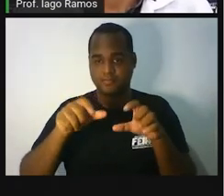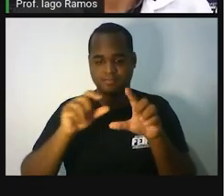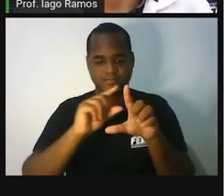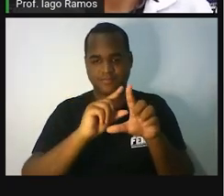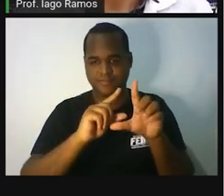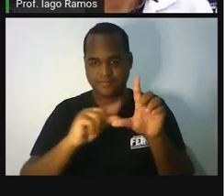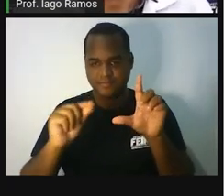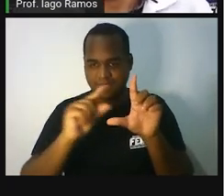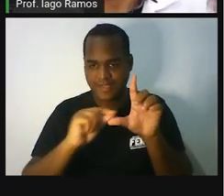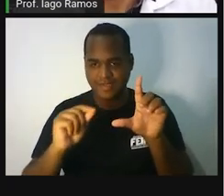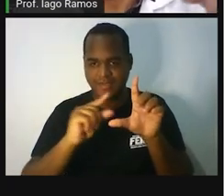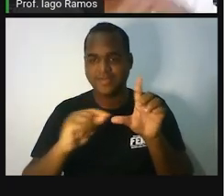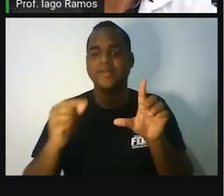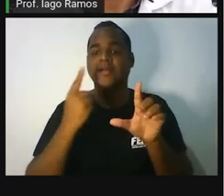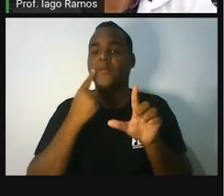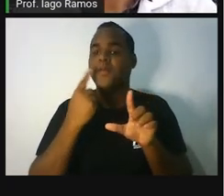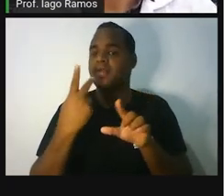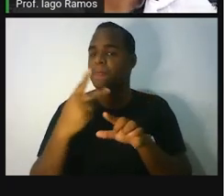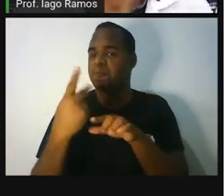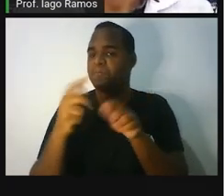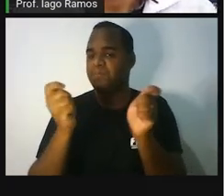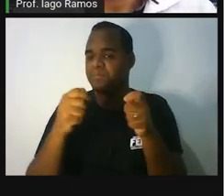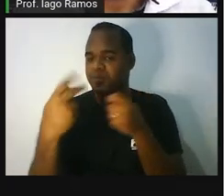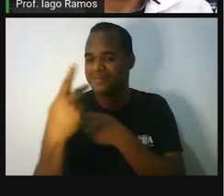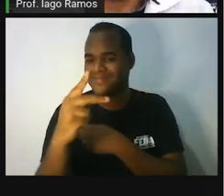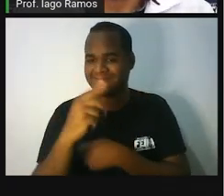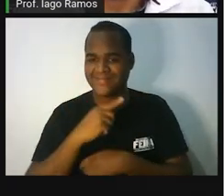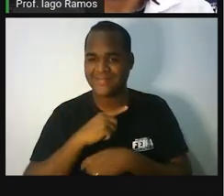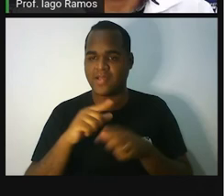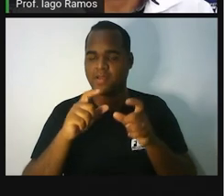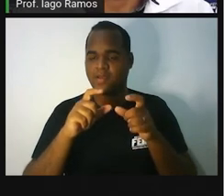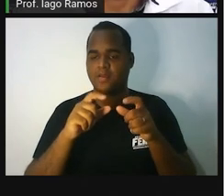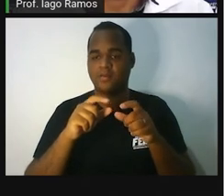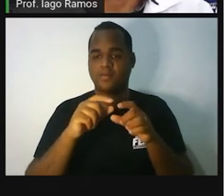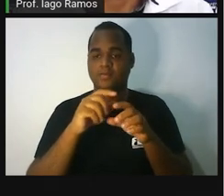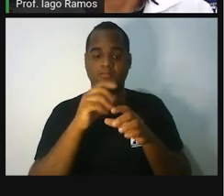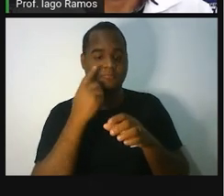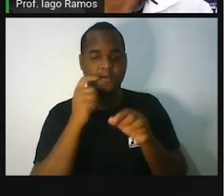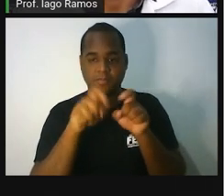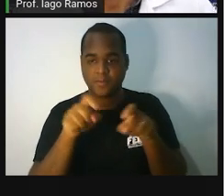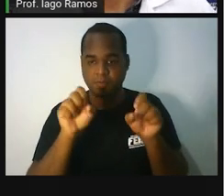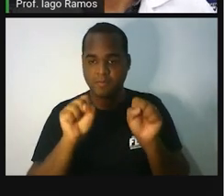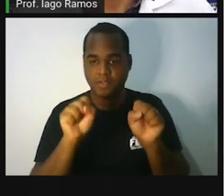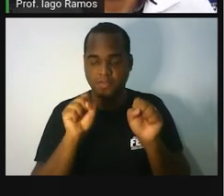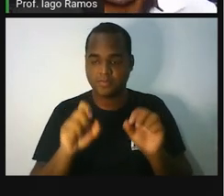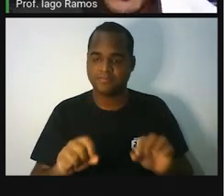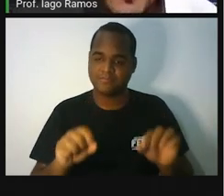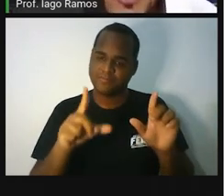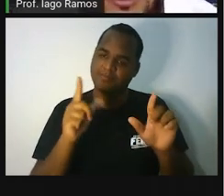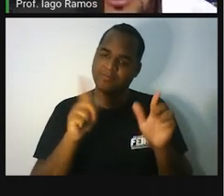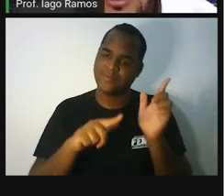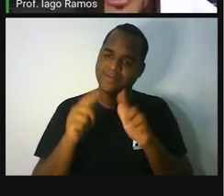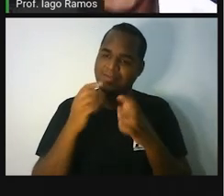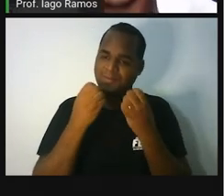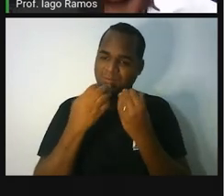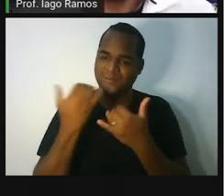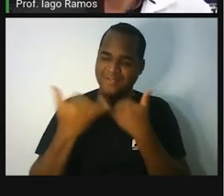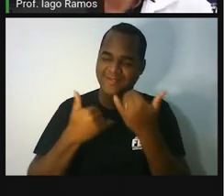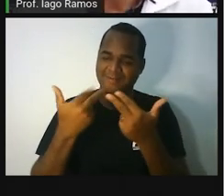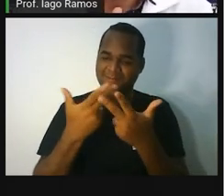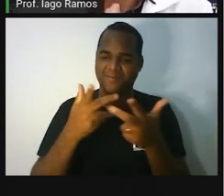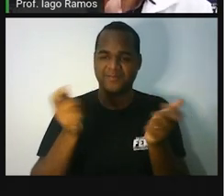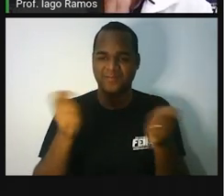link da trilha, né? Na descrição aí da nossa aula, pra você poder acessar e continuar se divertindo com ela.